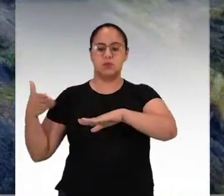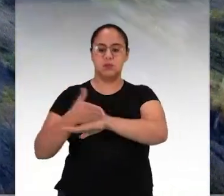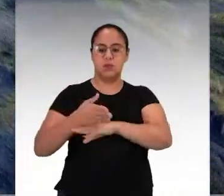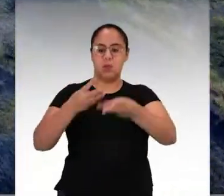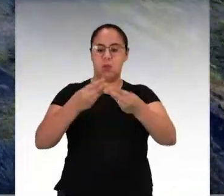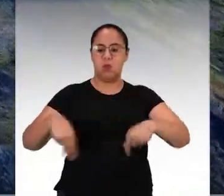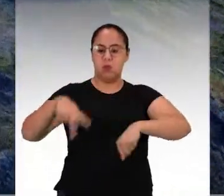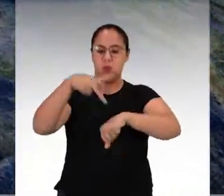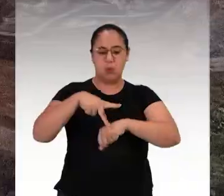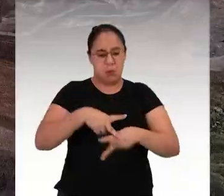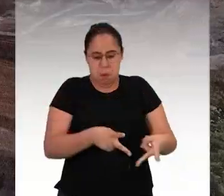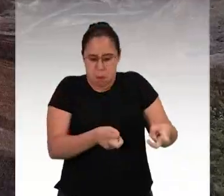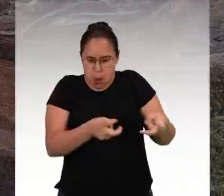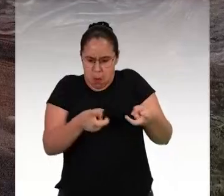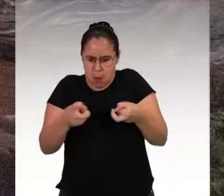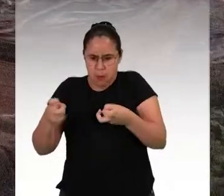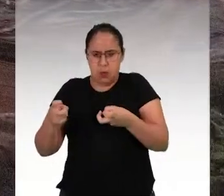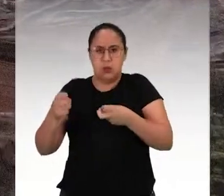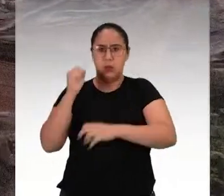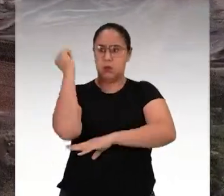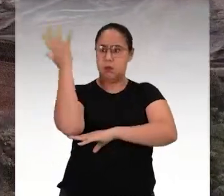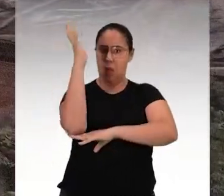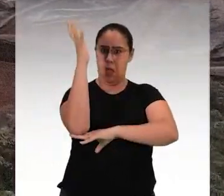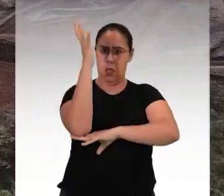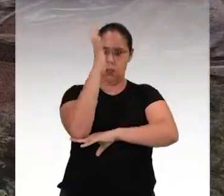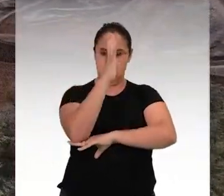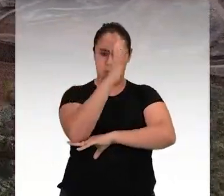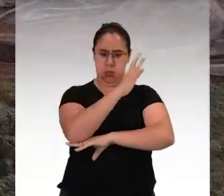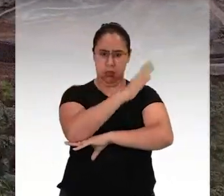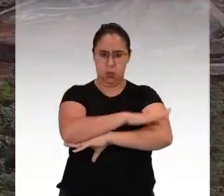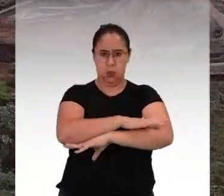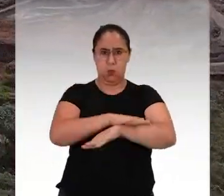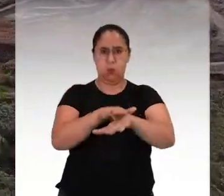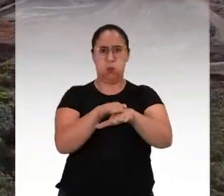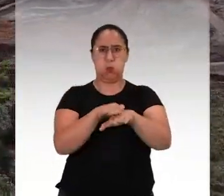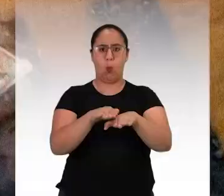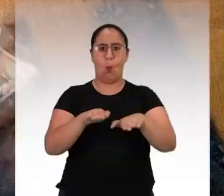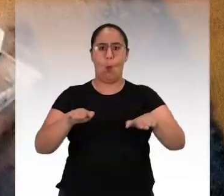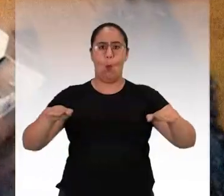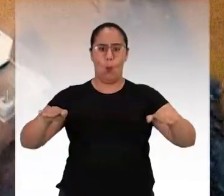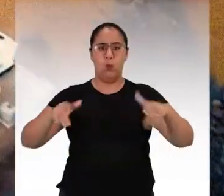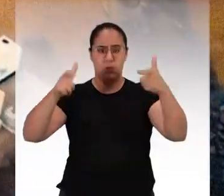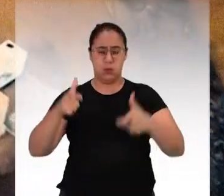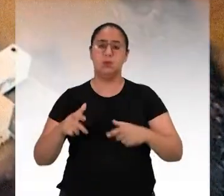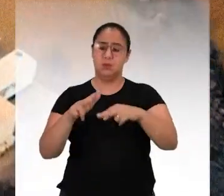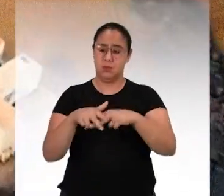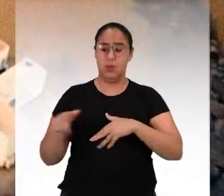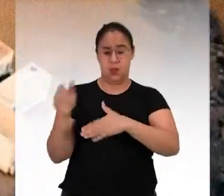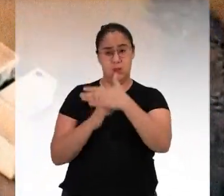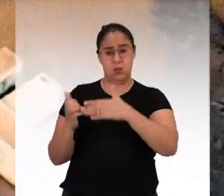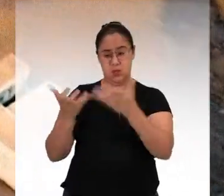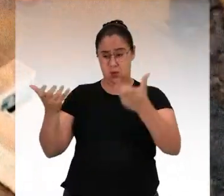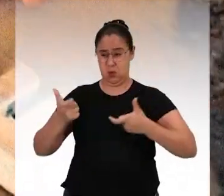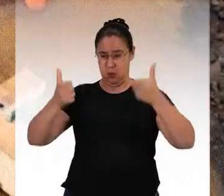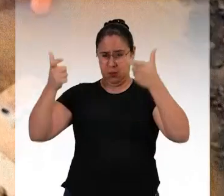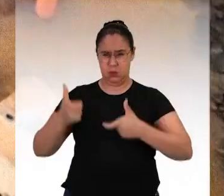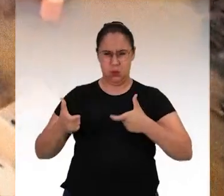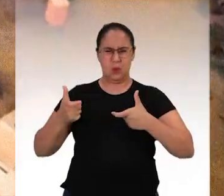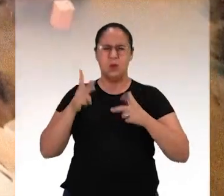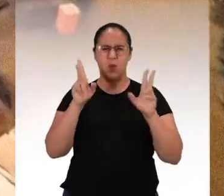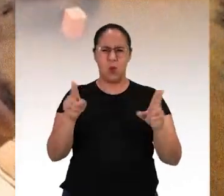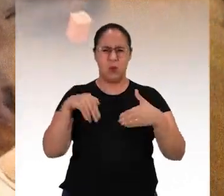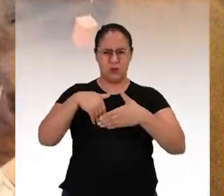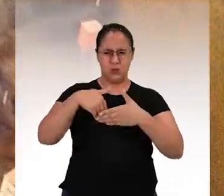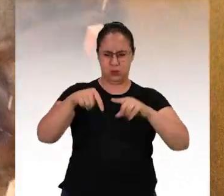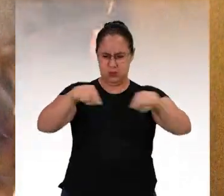exploram no lugar e que, ano a ano, vão mudando a paisagem original. A empresa quer instalar o complexo em uma